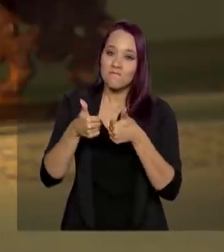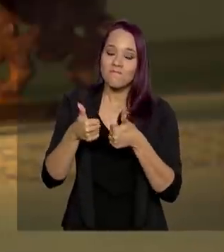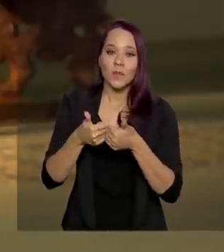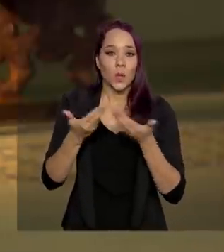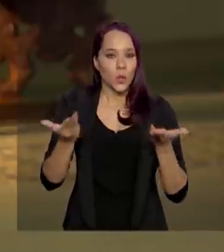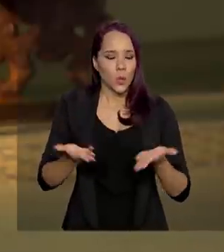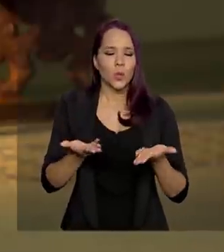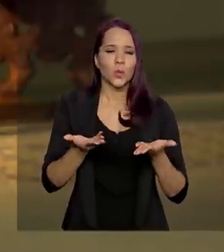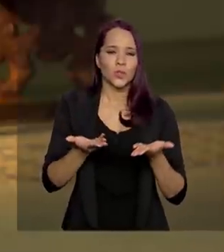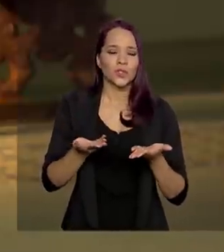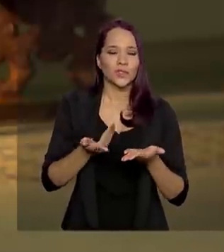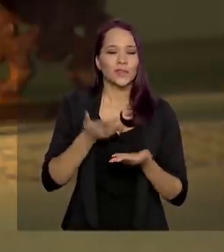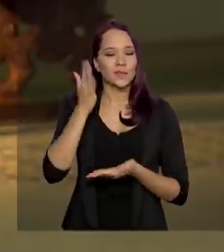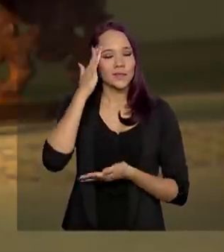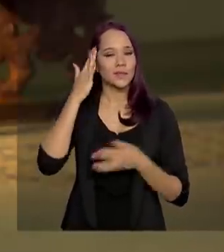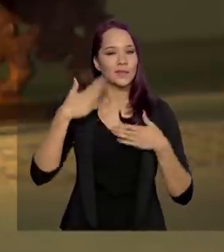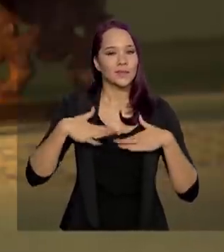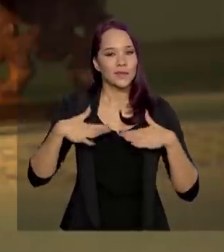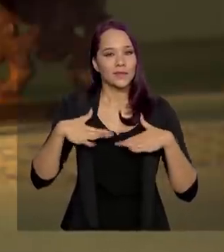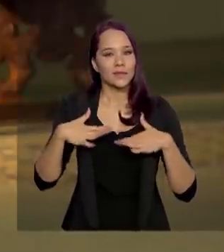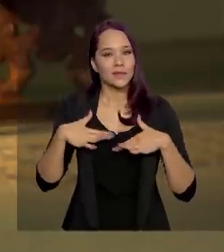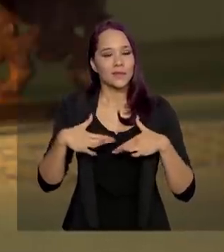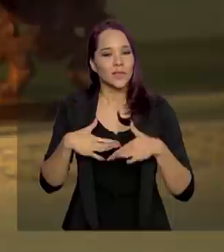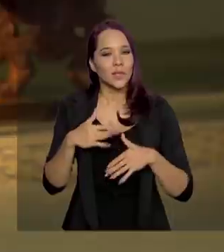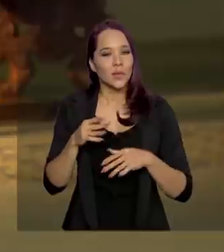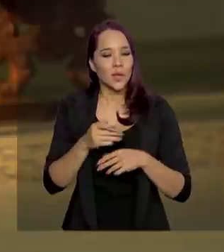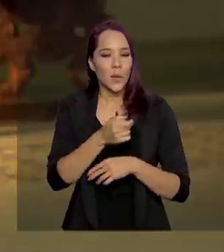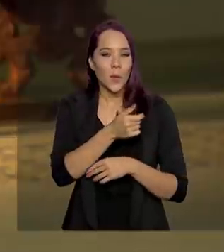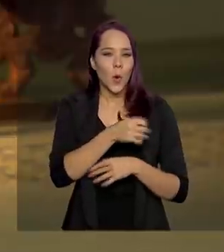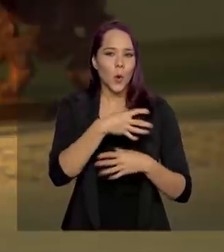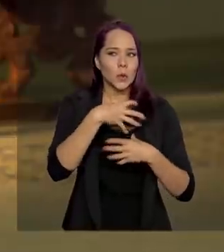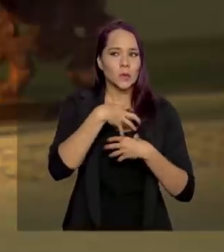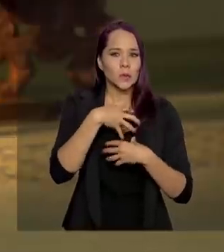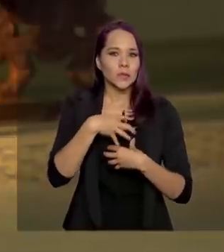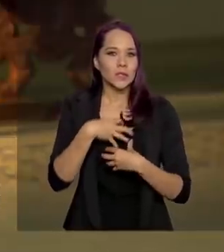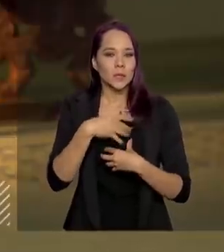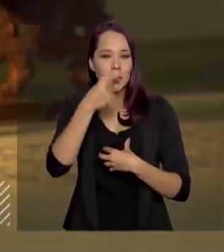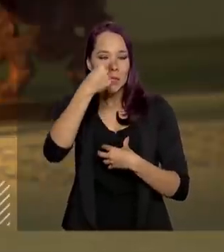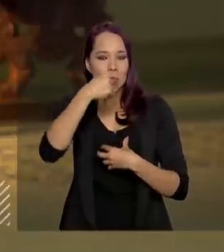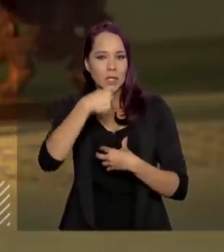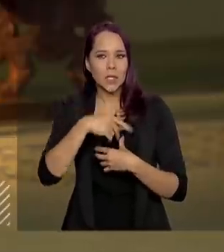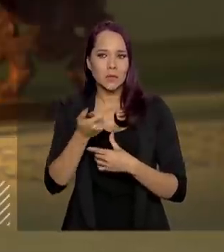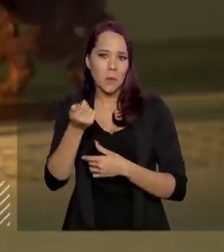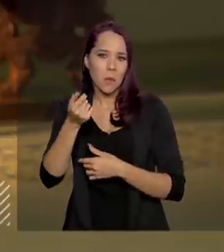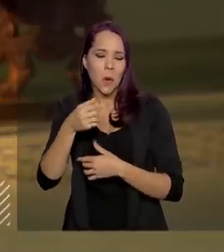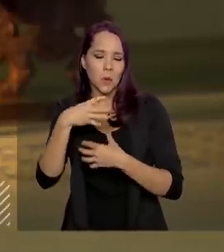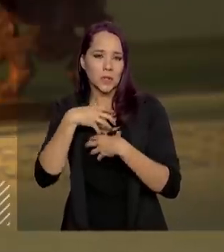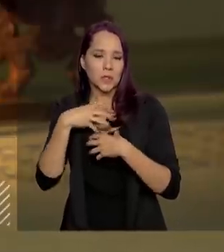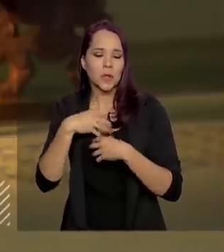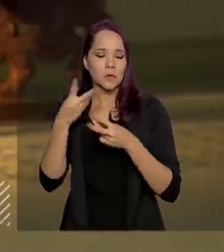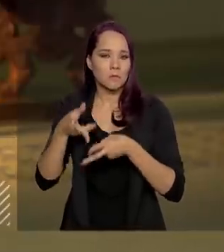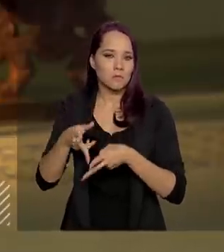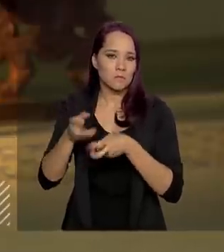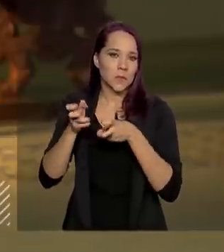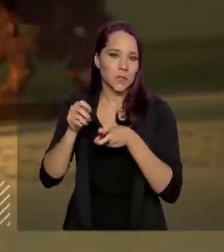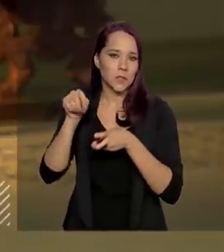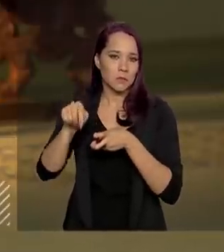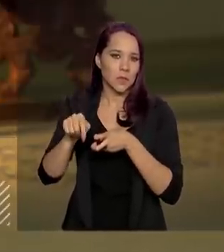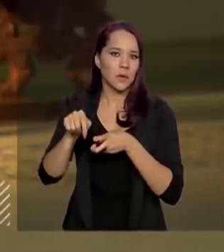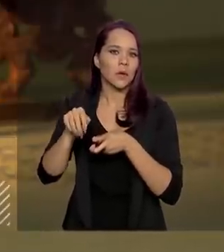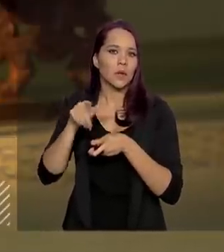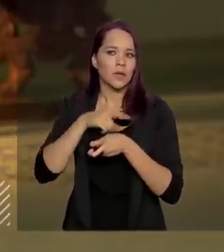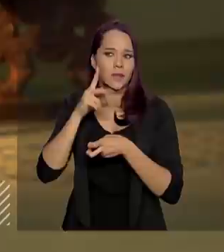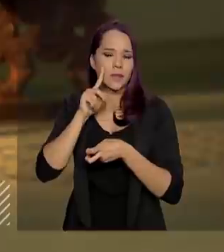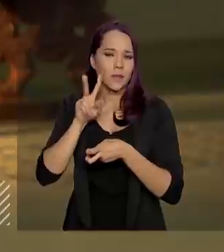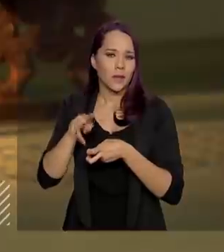a gente tem total tranquilidade de poucos sintomas no sentido de gripe. Todos os sintomas a gente, então, tem observado e levado